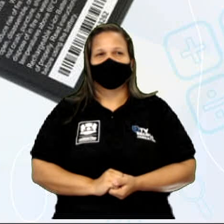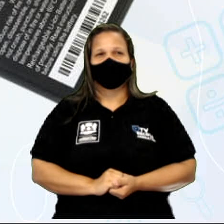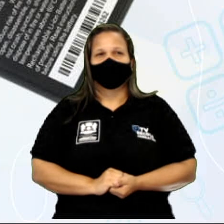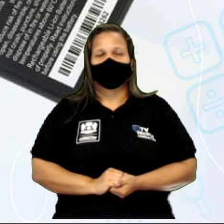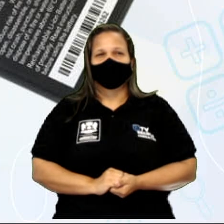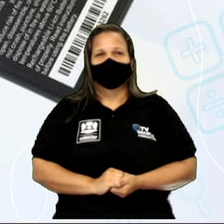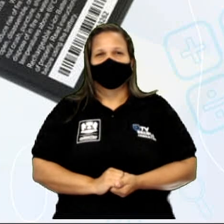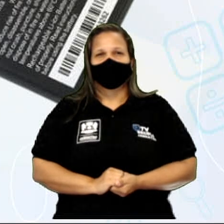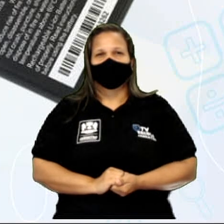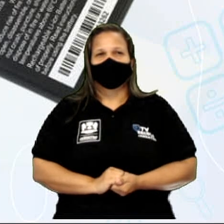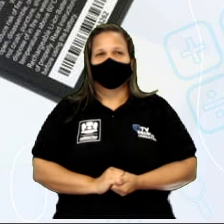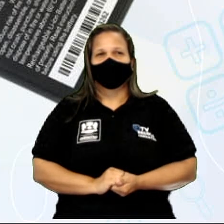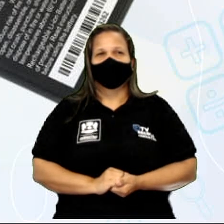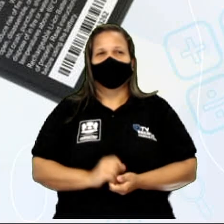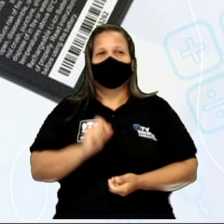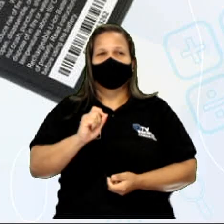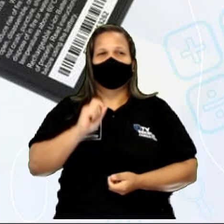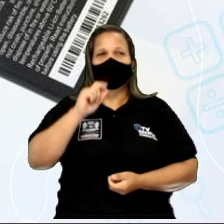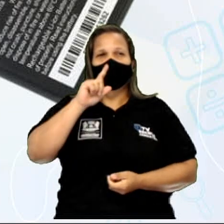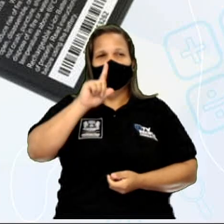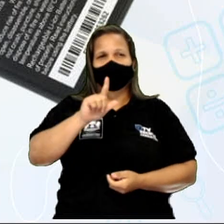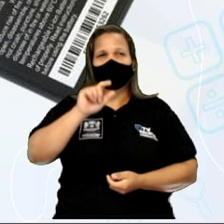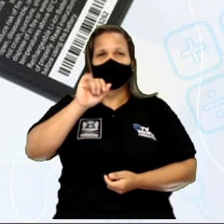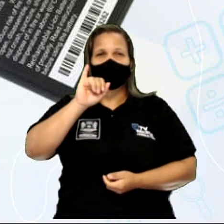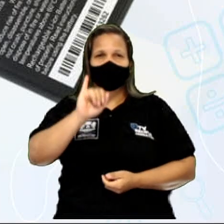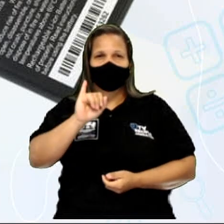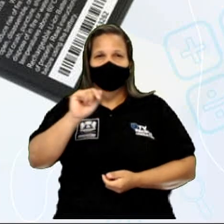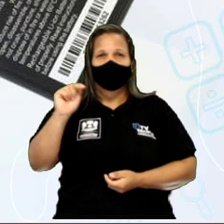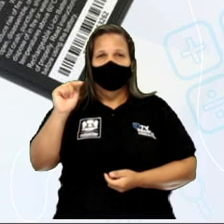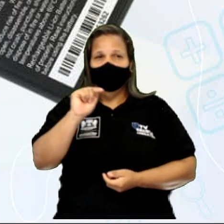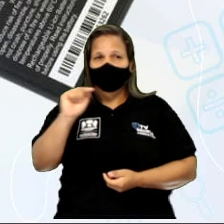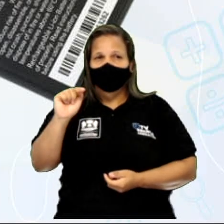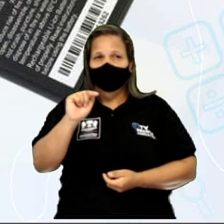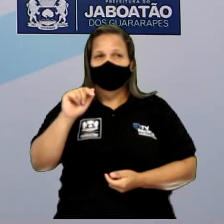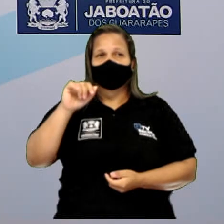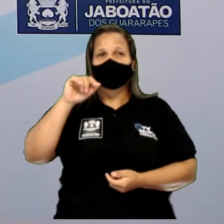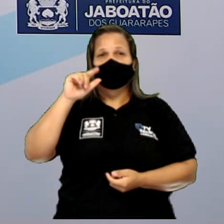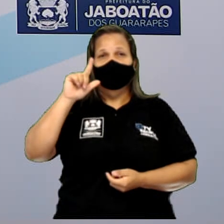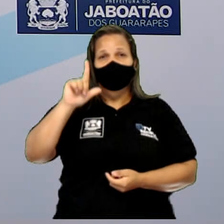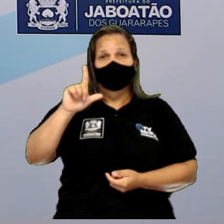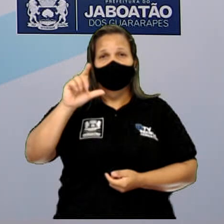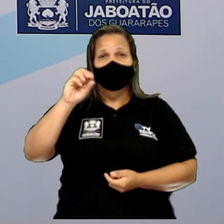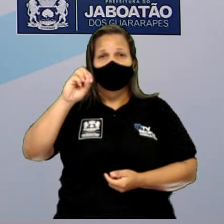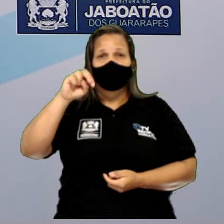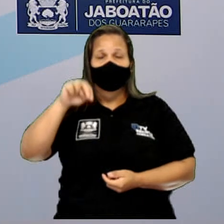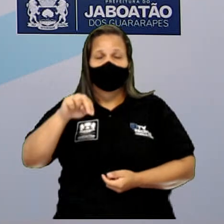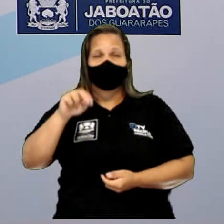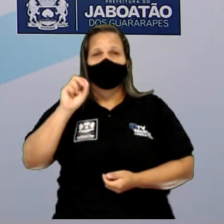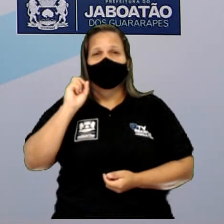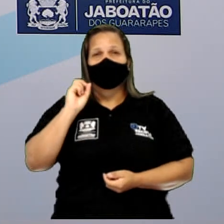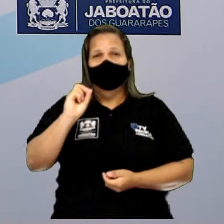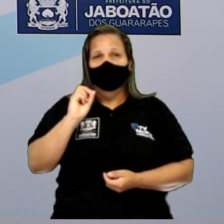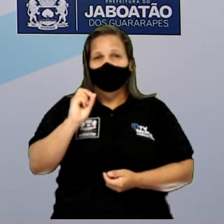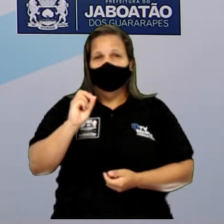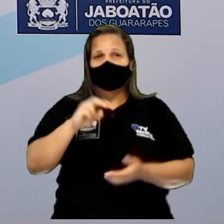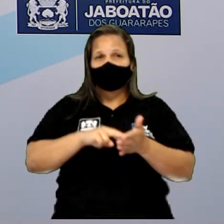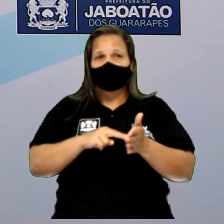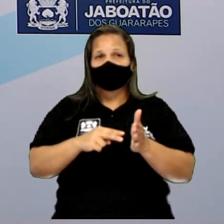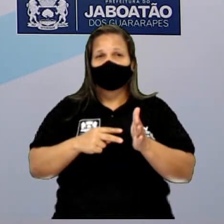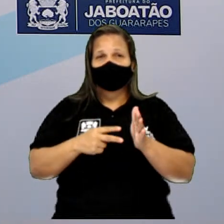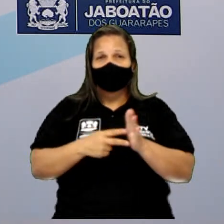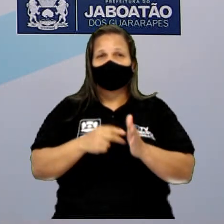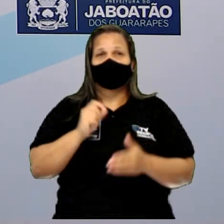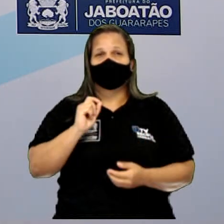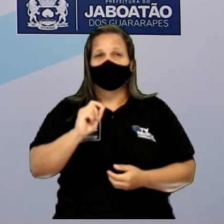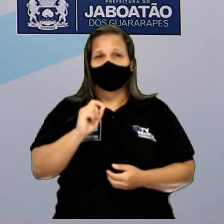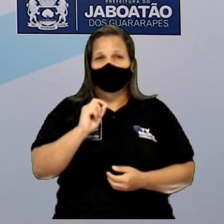porque Li é o símbolo do íon, perdão, que é o símbolo do lítio, né? Que